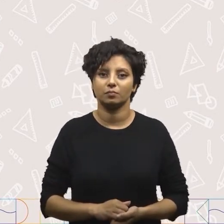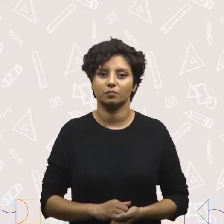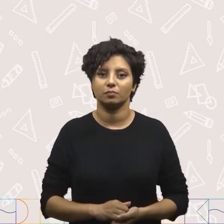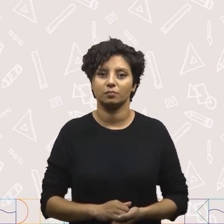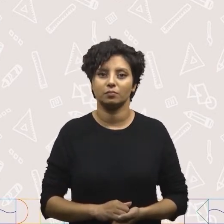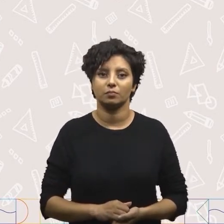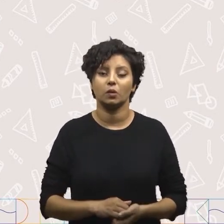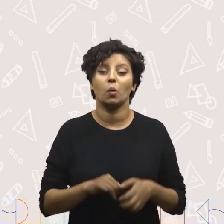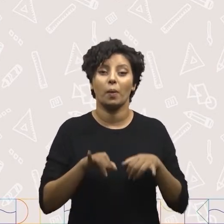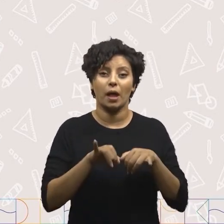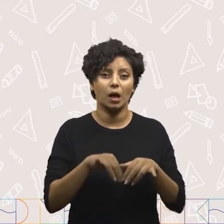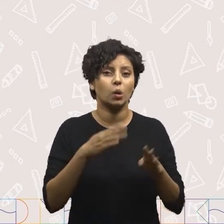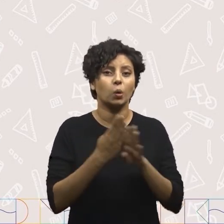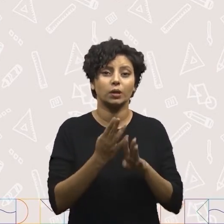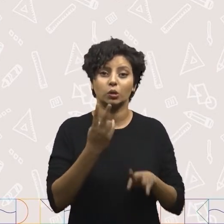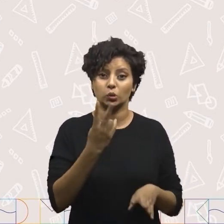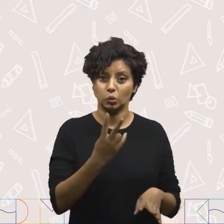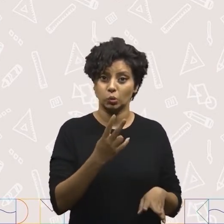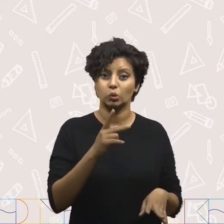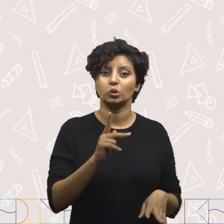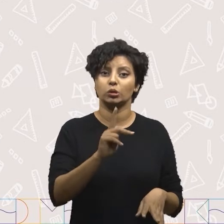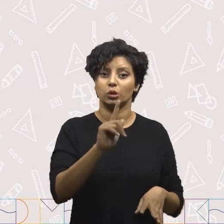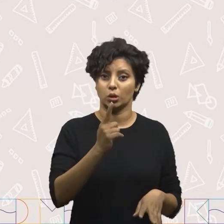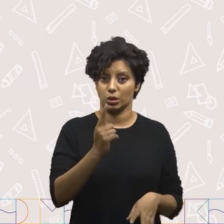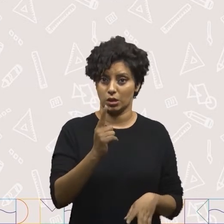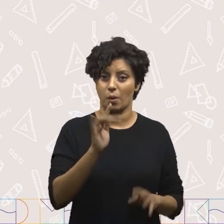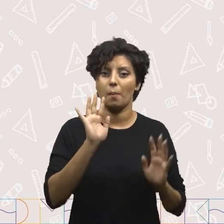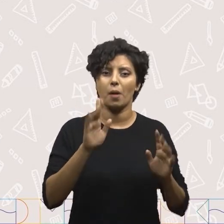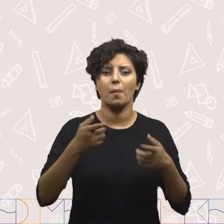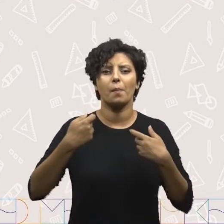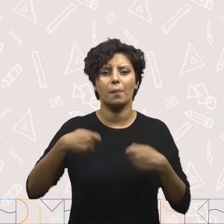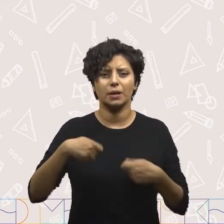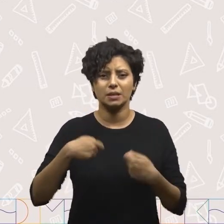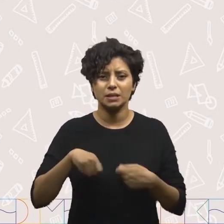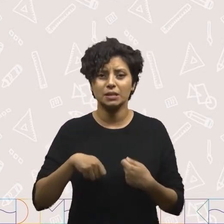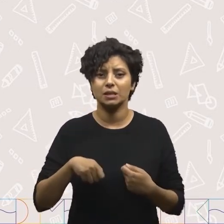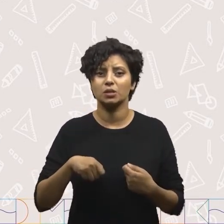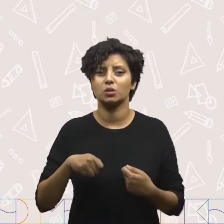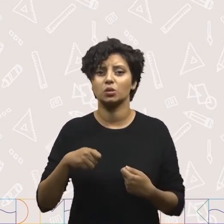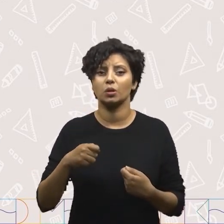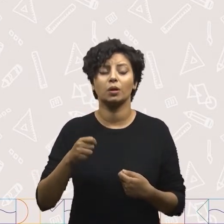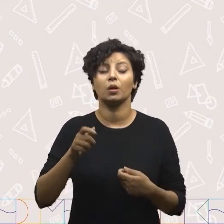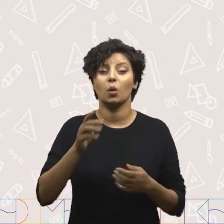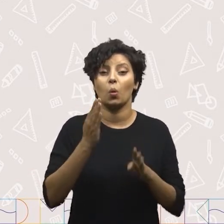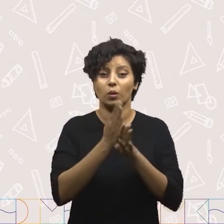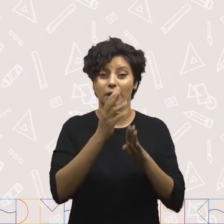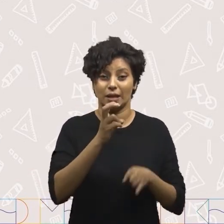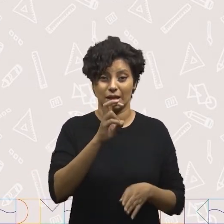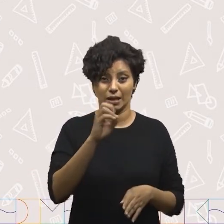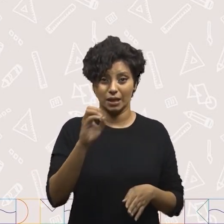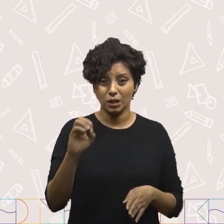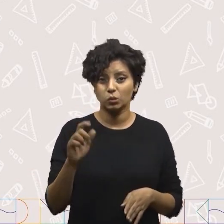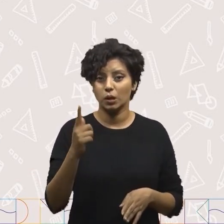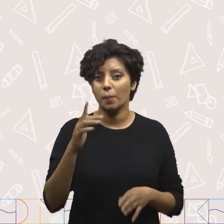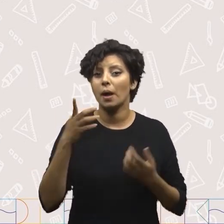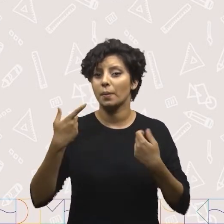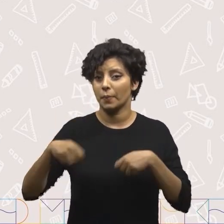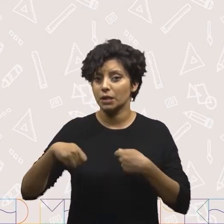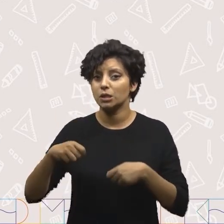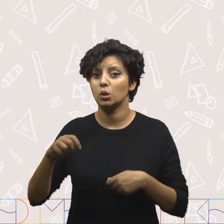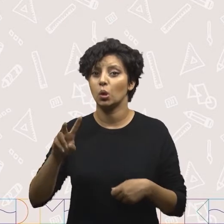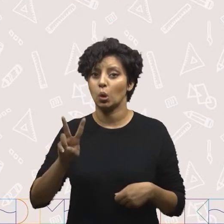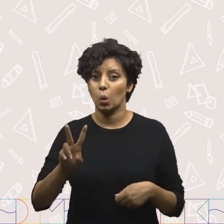No supermercado, eu só encontrei pacotes de 500 gramas. Quantos pacotes eu devo comprar se eu